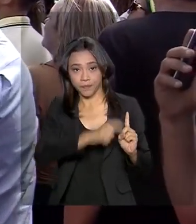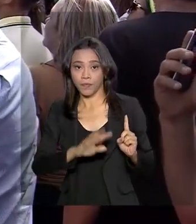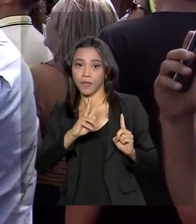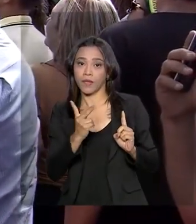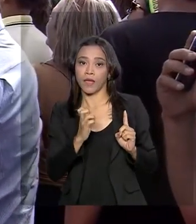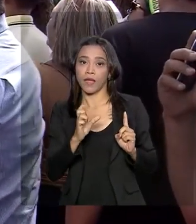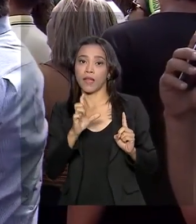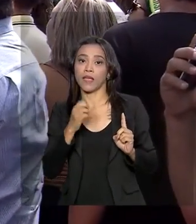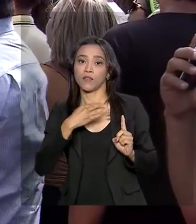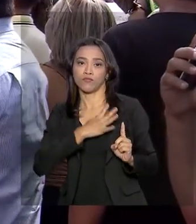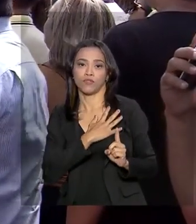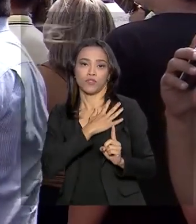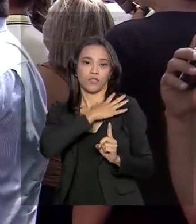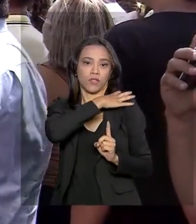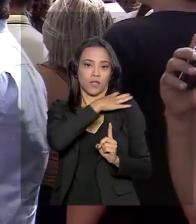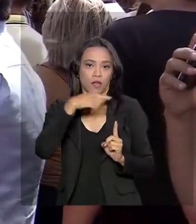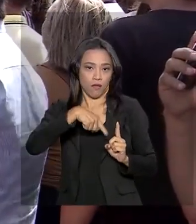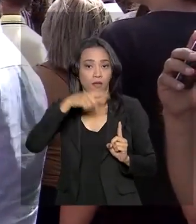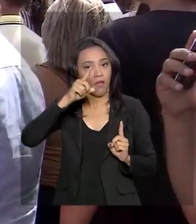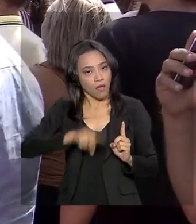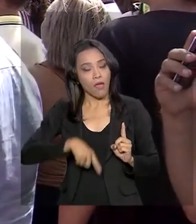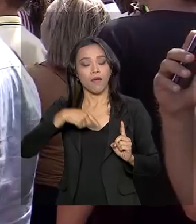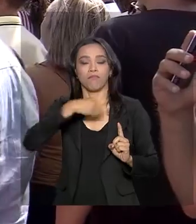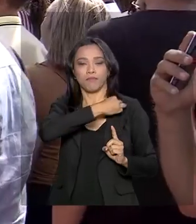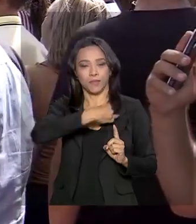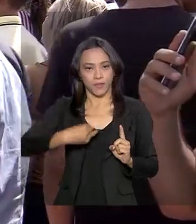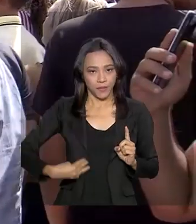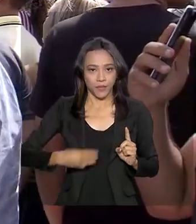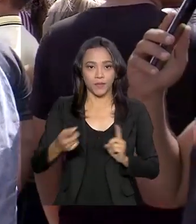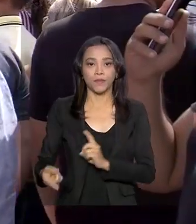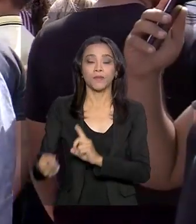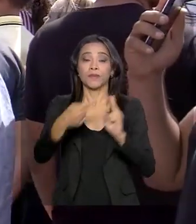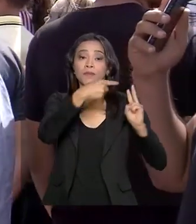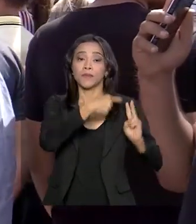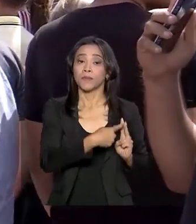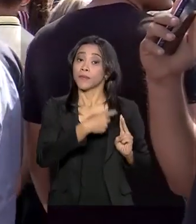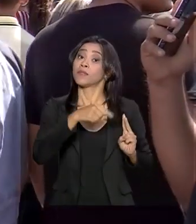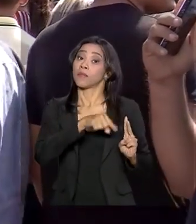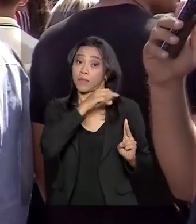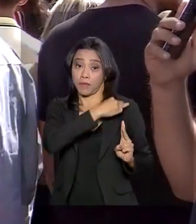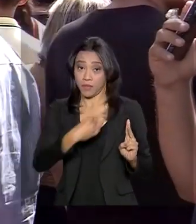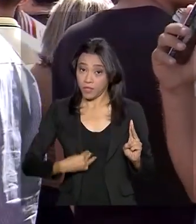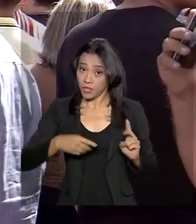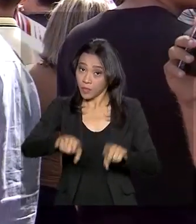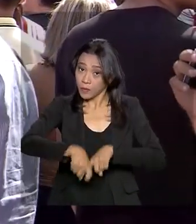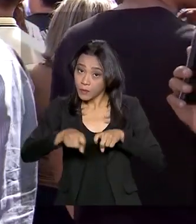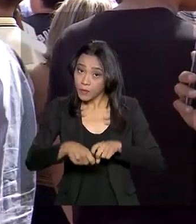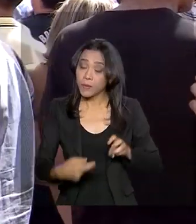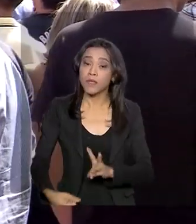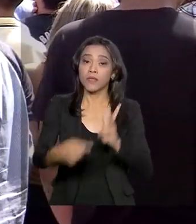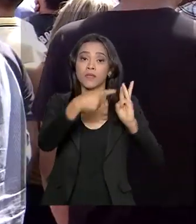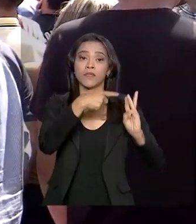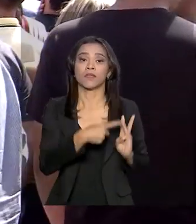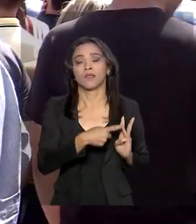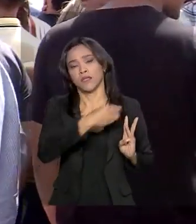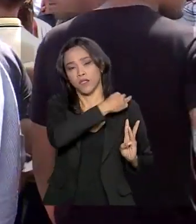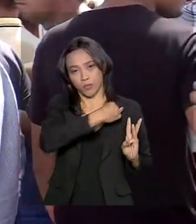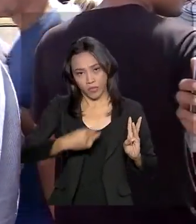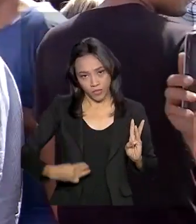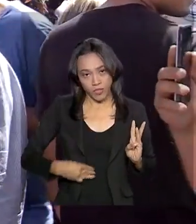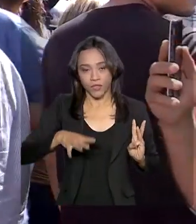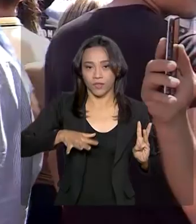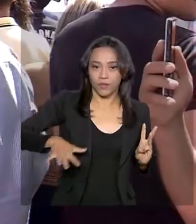Heleno, ministro do Gabinete de Segurança Institucional, da ministra da Agricultura, Tereza Cristina, e do ministro do Desenvolvimento Regional,